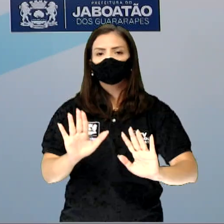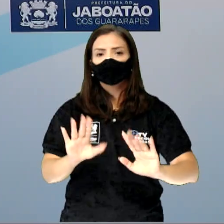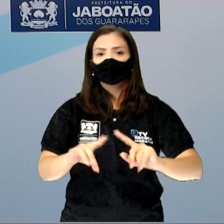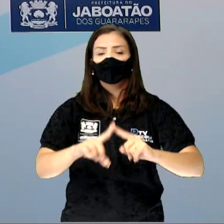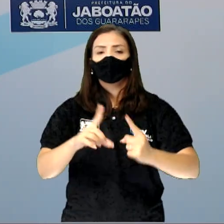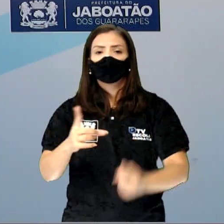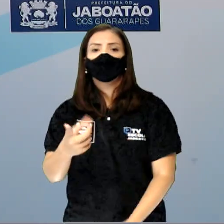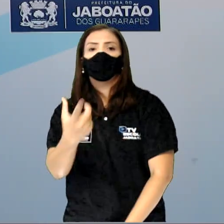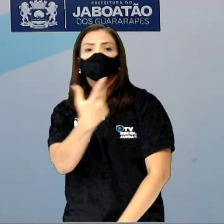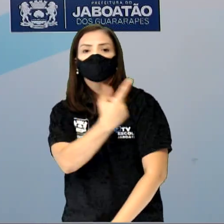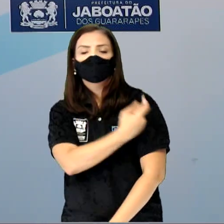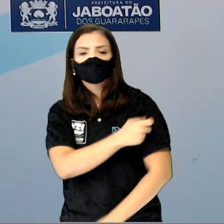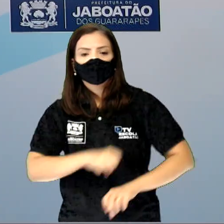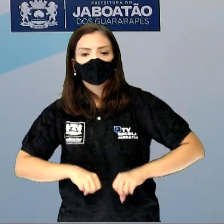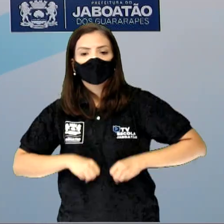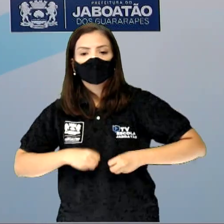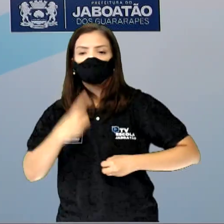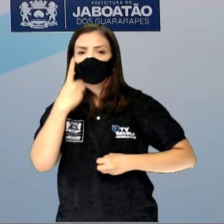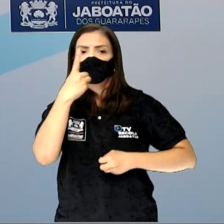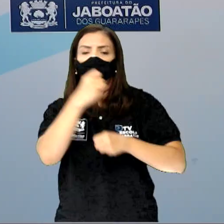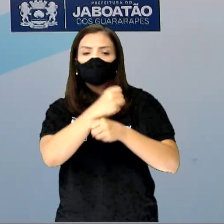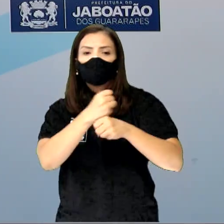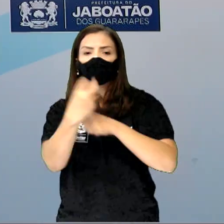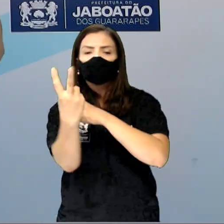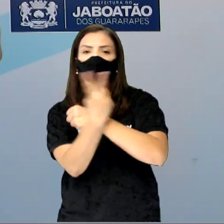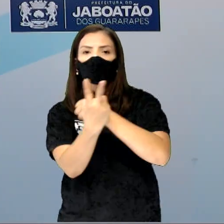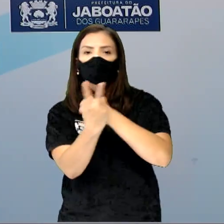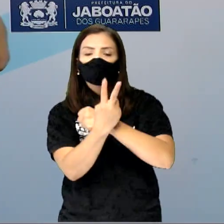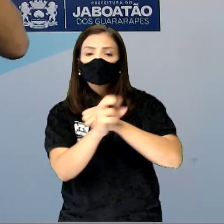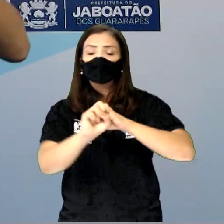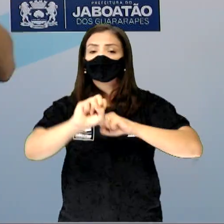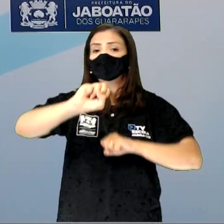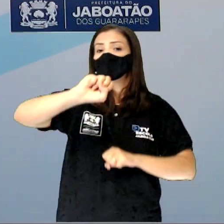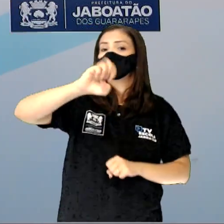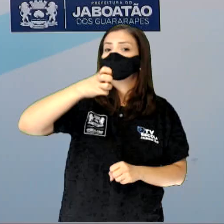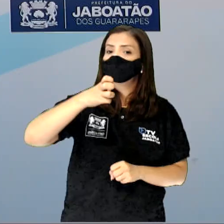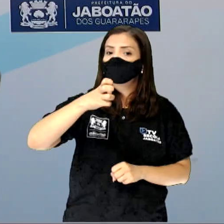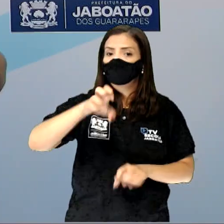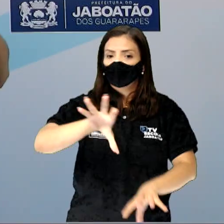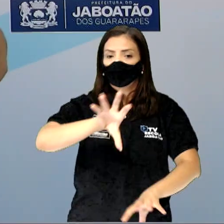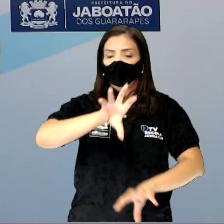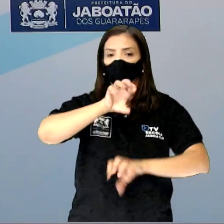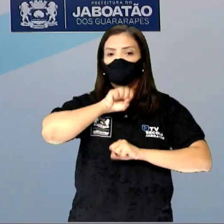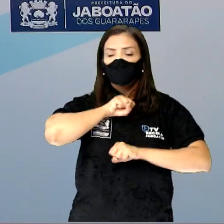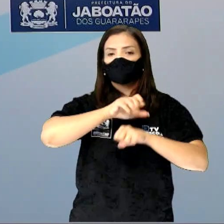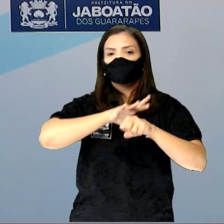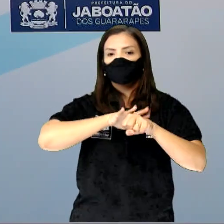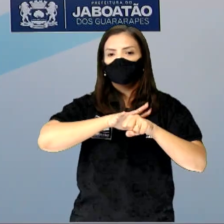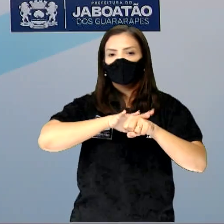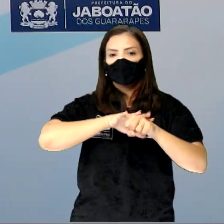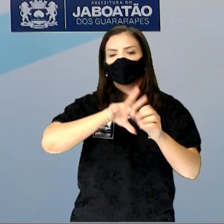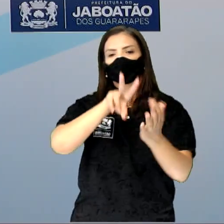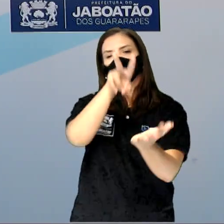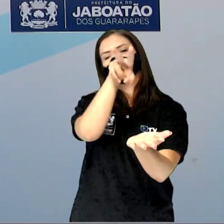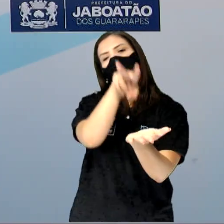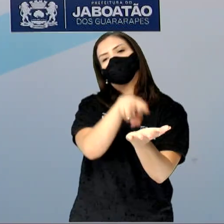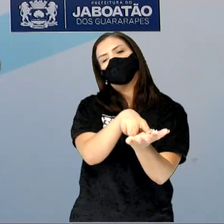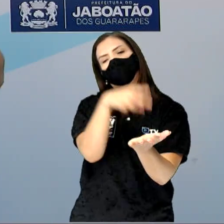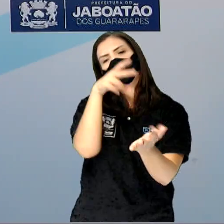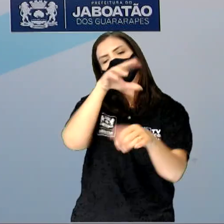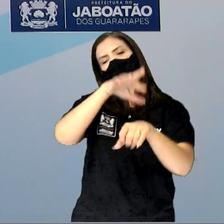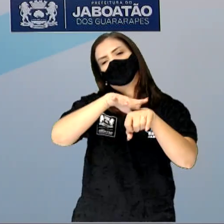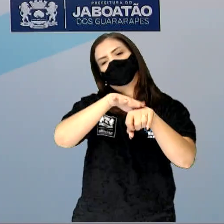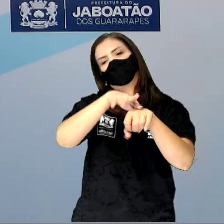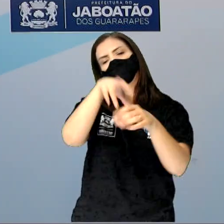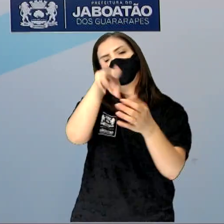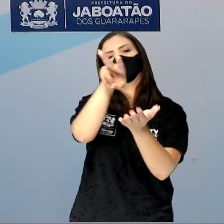daquele ano. Para que, se você contrair, você não fique de cama, para que você não fique agudizado. Então, a